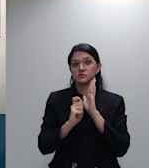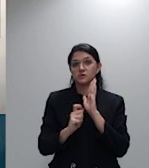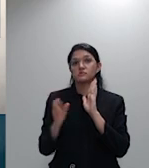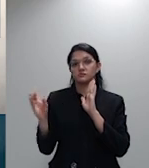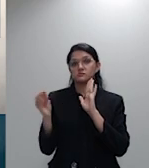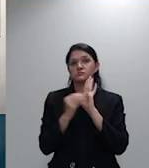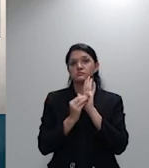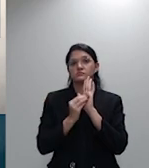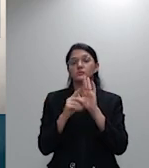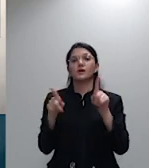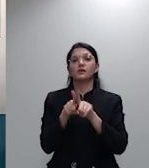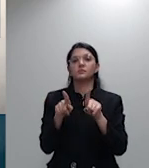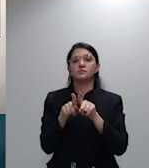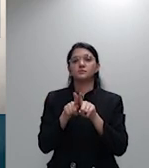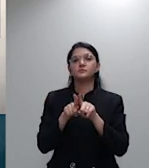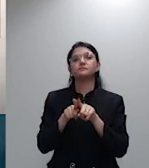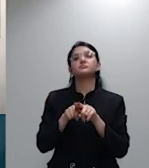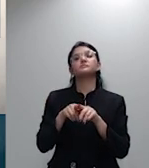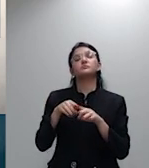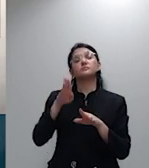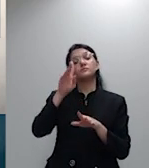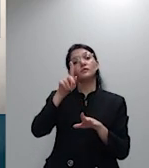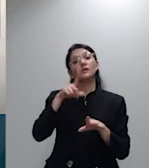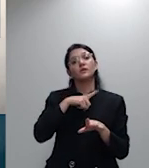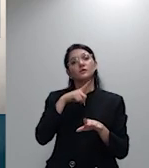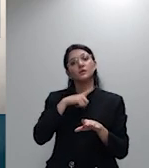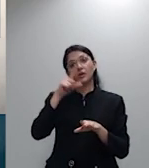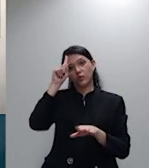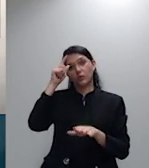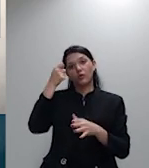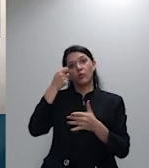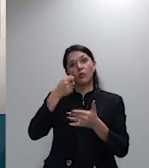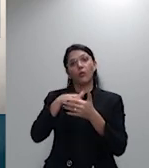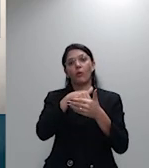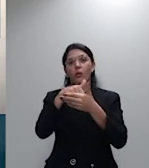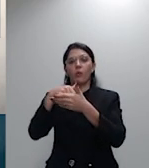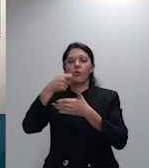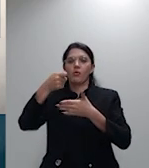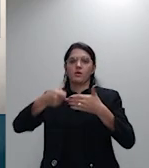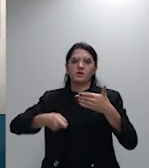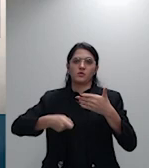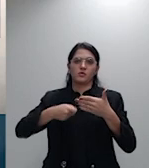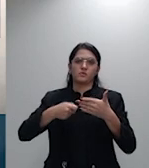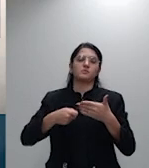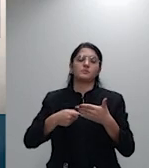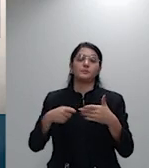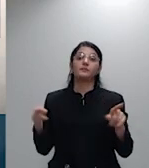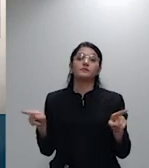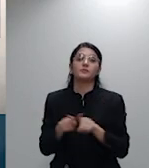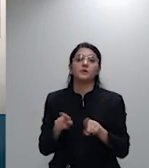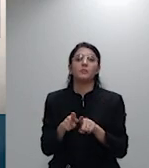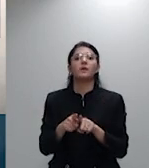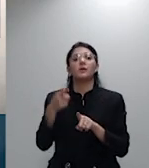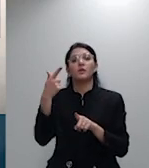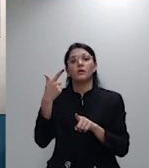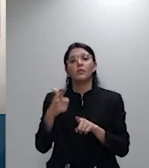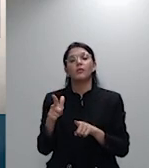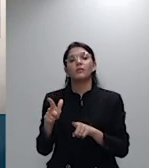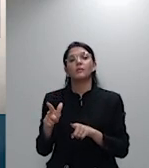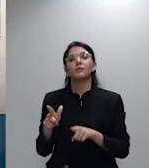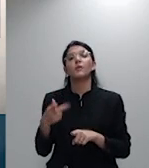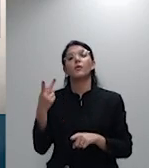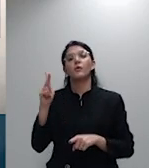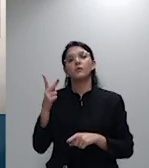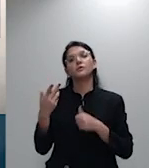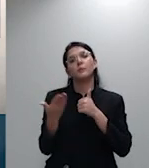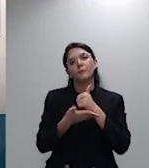ministro Ricardo Vilas Boas Cueva e bem como a que teve também a fundamentação muito primorosa do